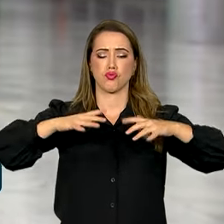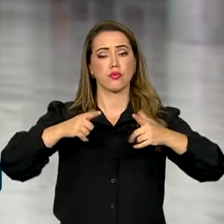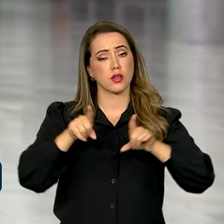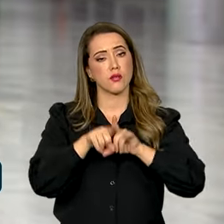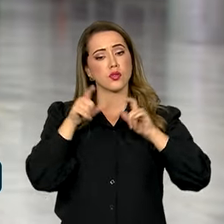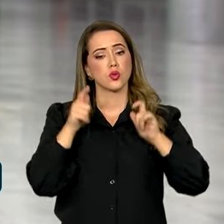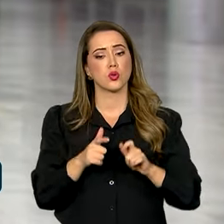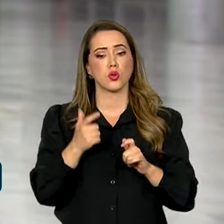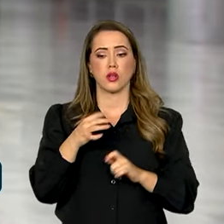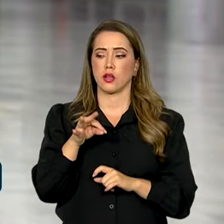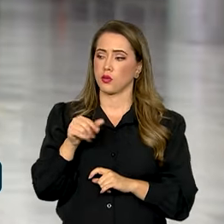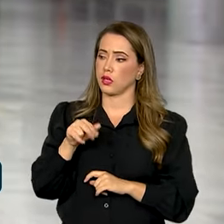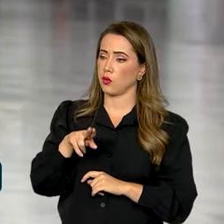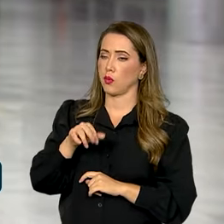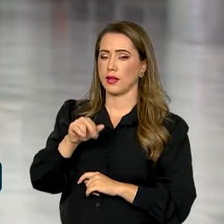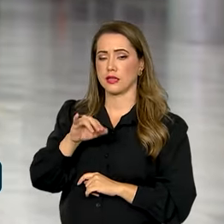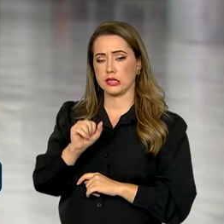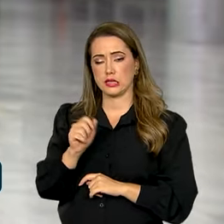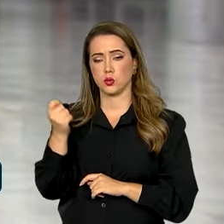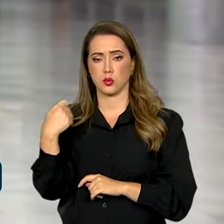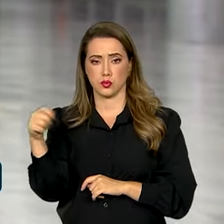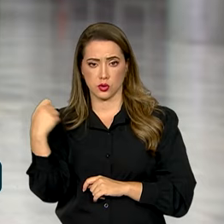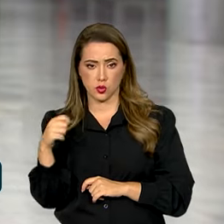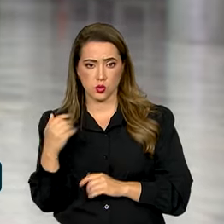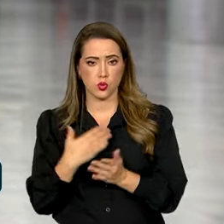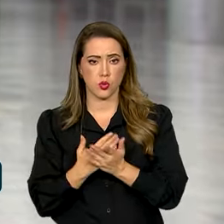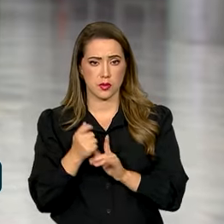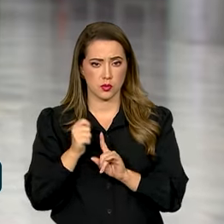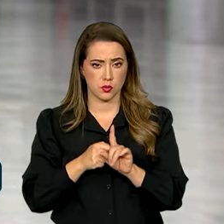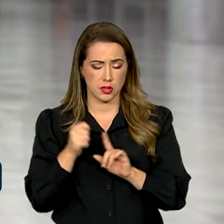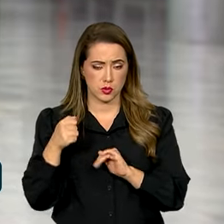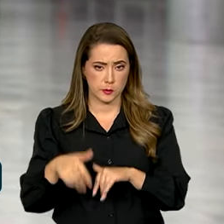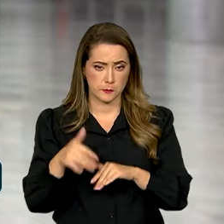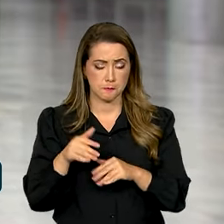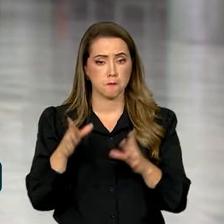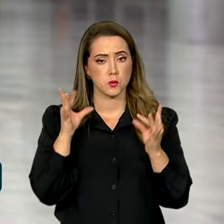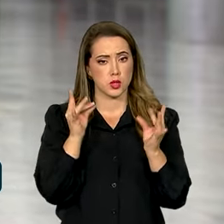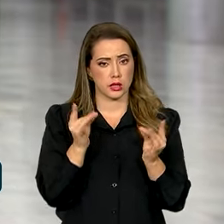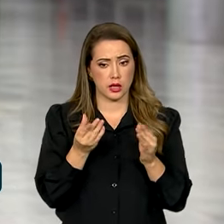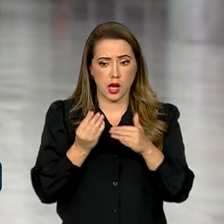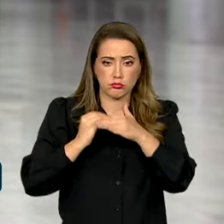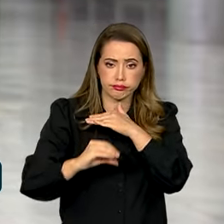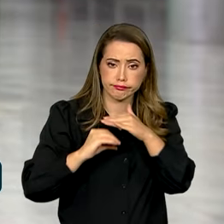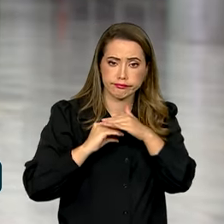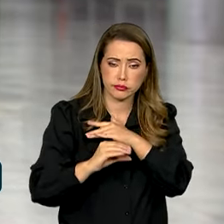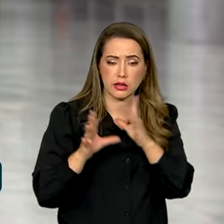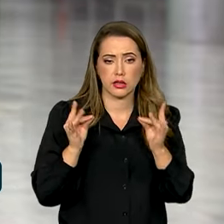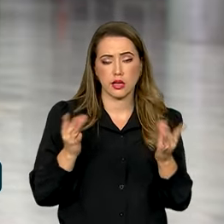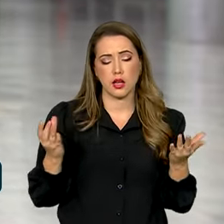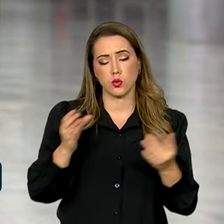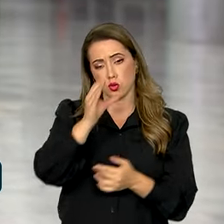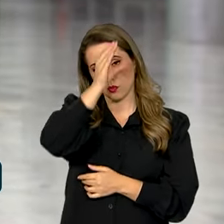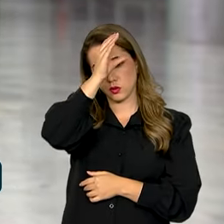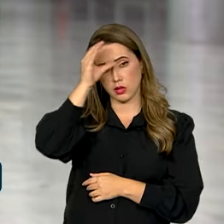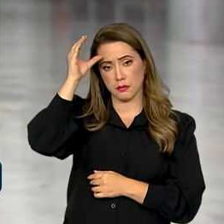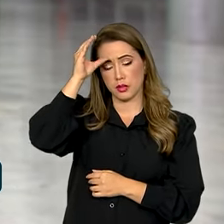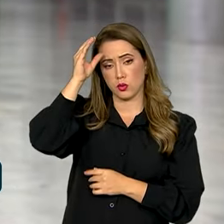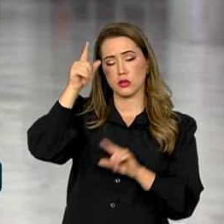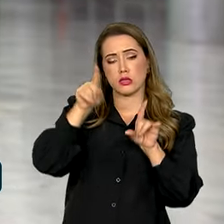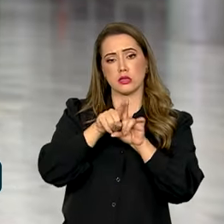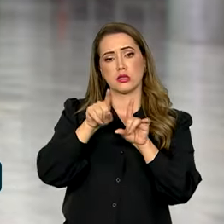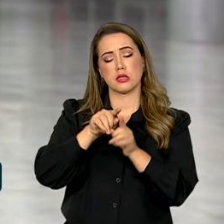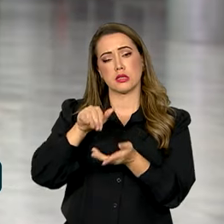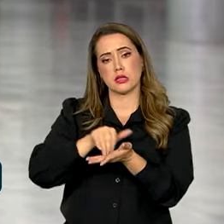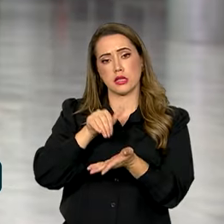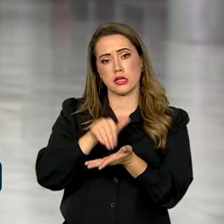Sul, no início de setembro. Os investimentos foram detalhados hoje pelos ministros da Educação, Camilo Santana, e da Secretaria de Comunicação